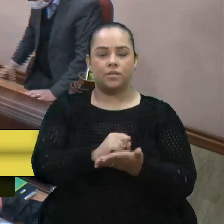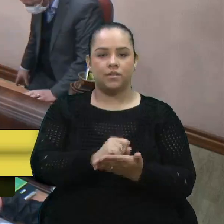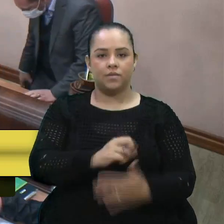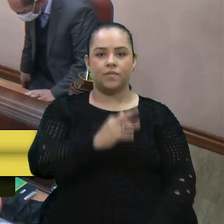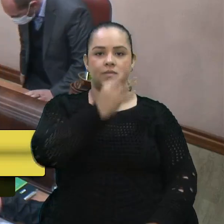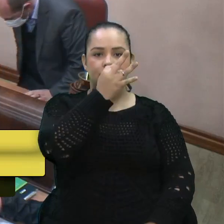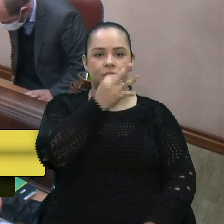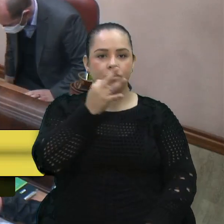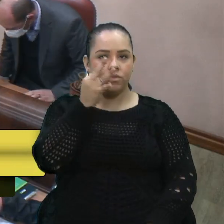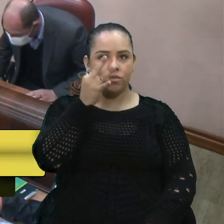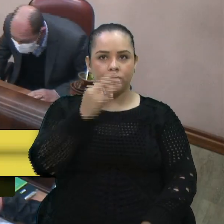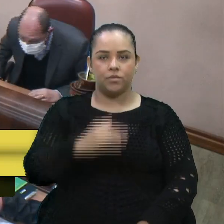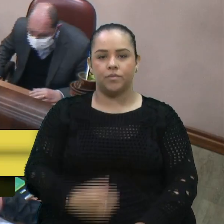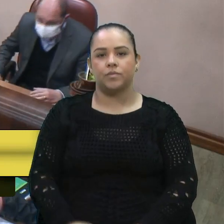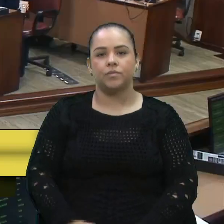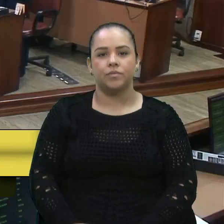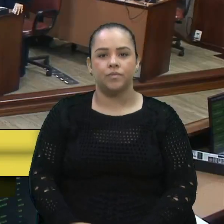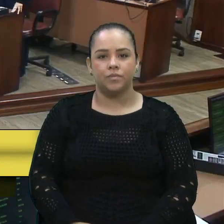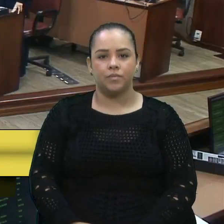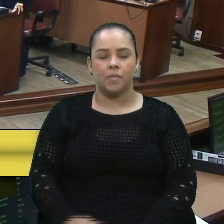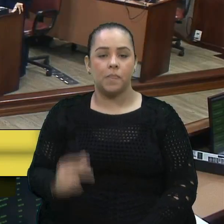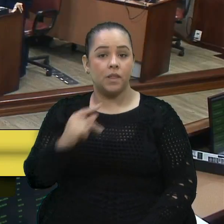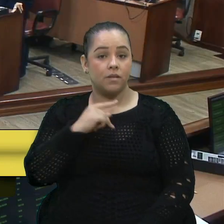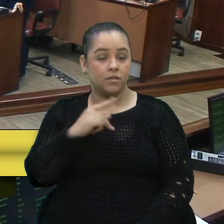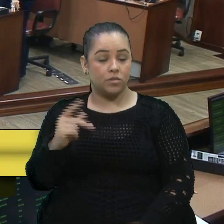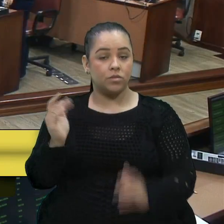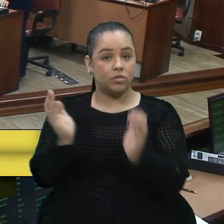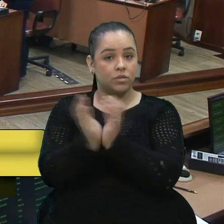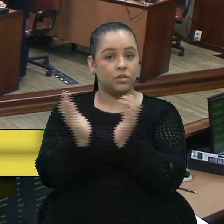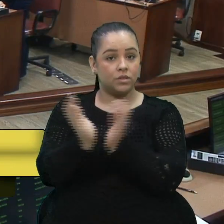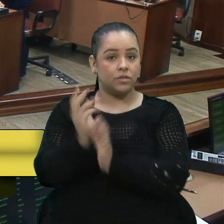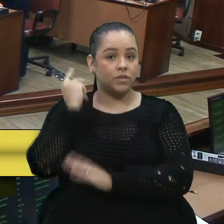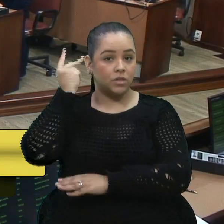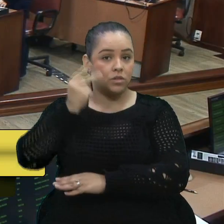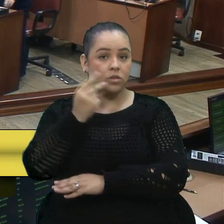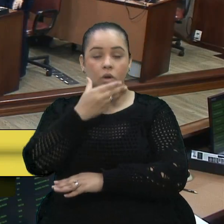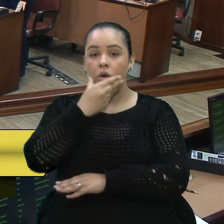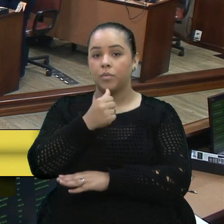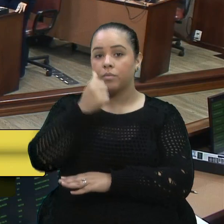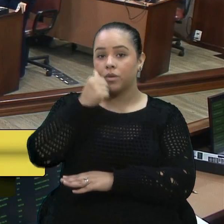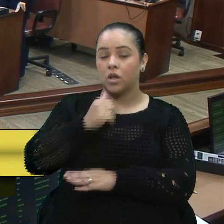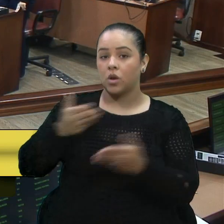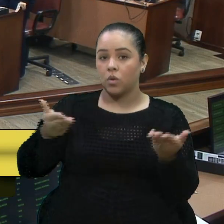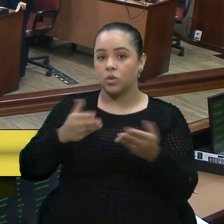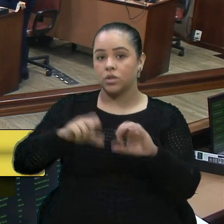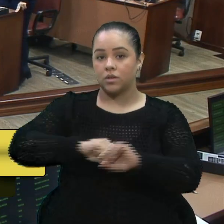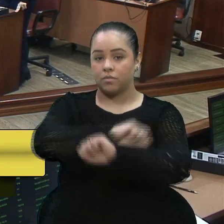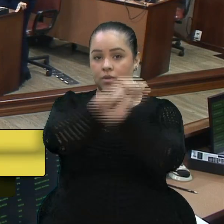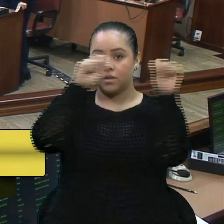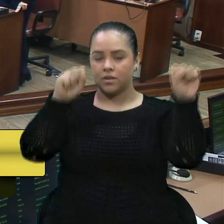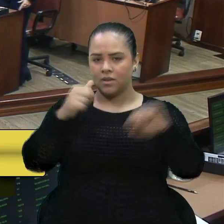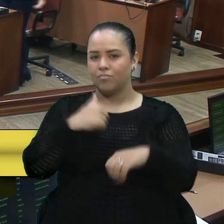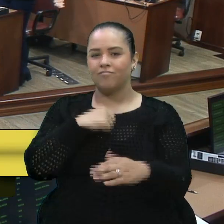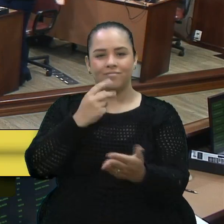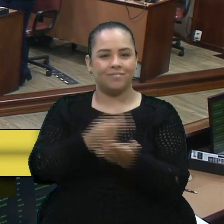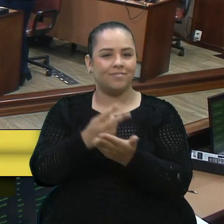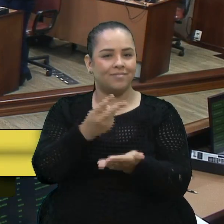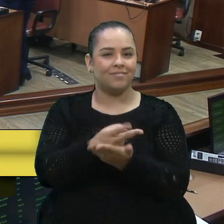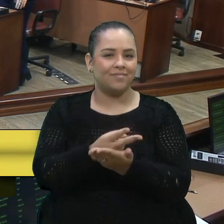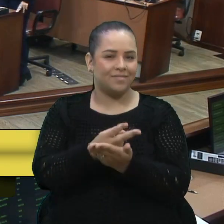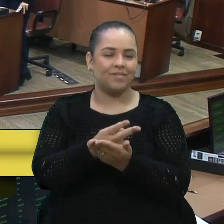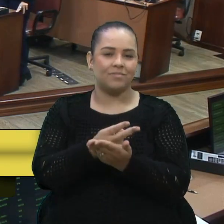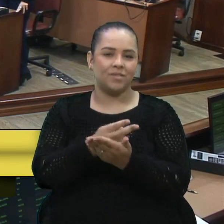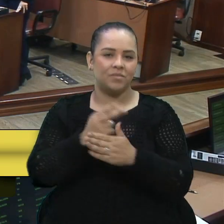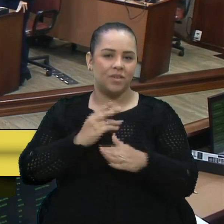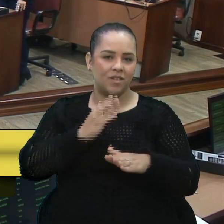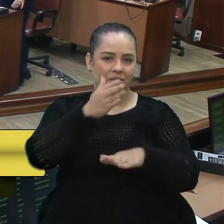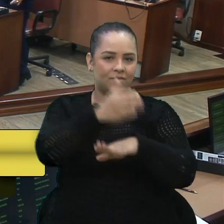A palavra. Senhor Presidente, nobres pares, colegas vereadores. Hoje pela manhã eu tenho o hábito, ao me deslocar